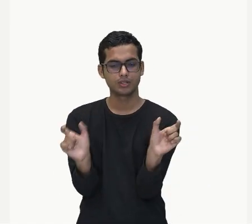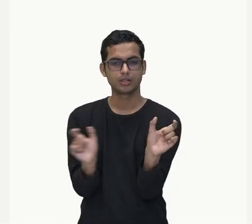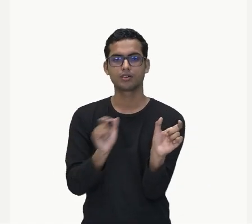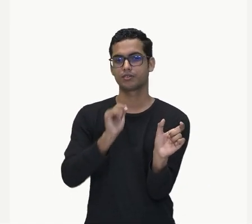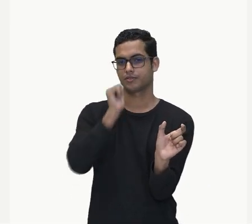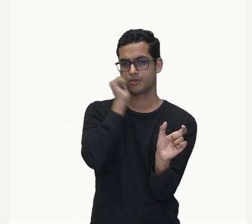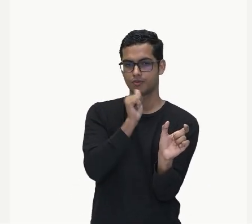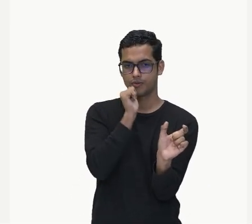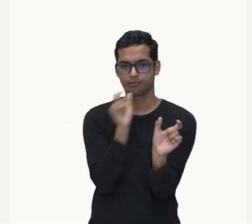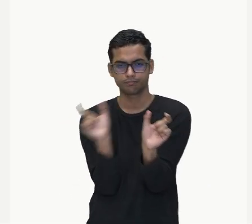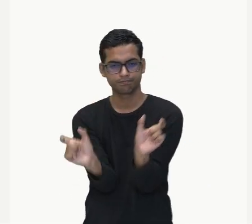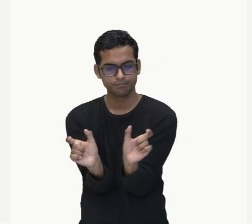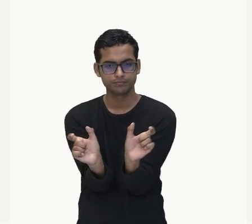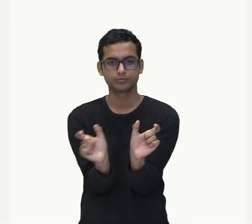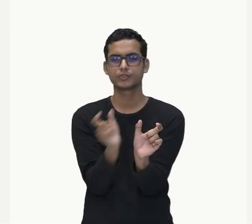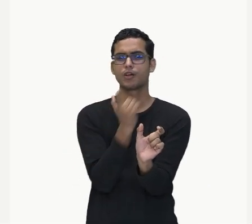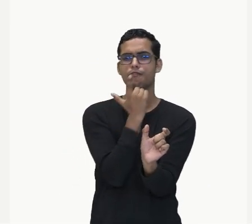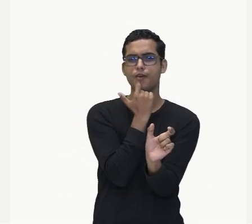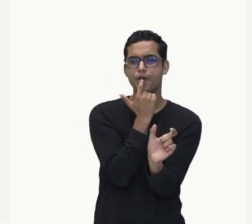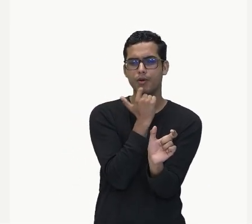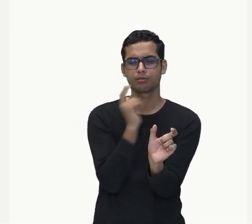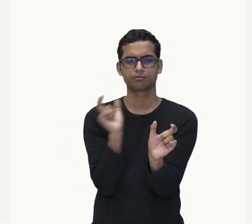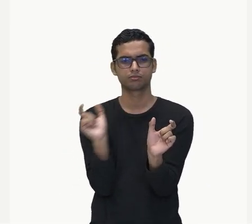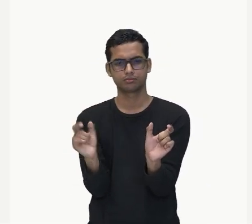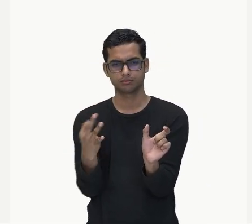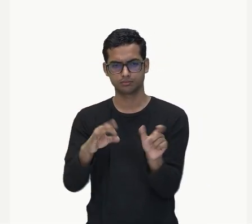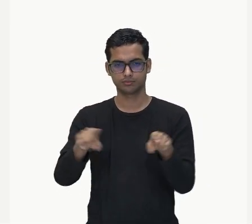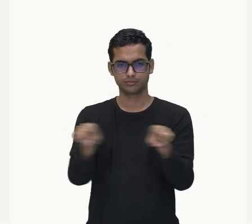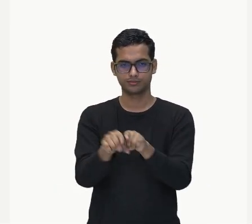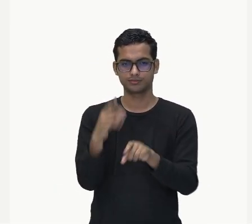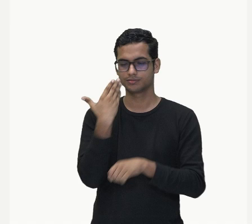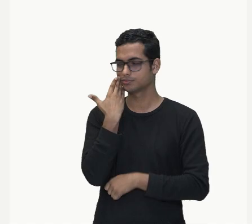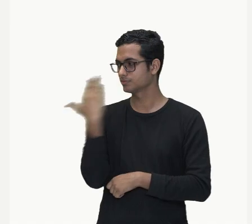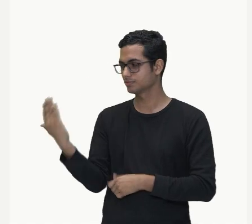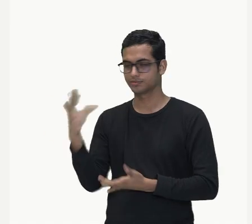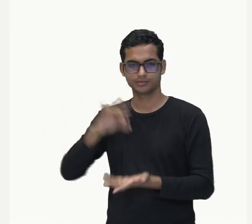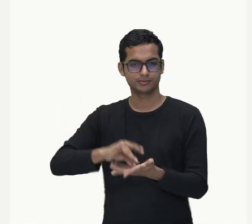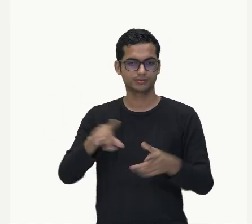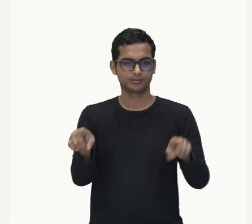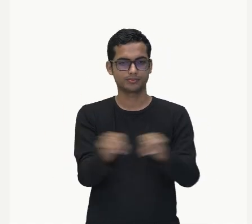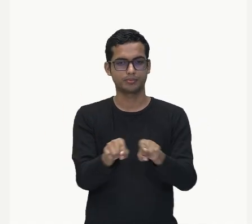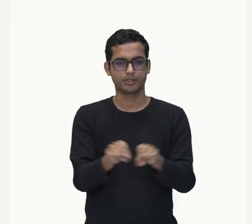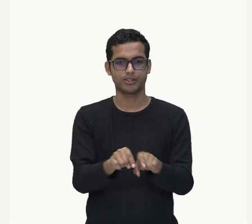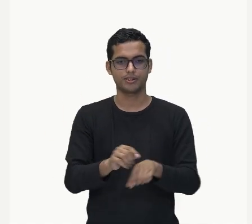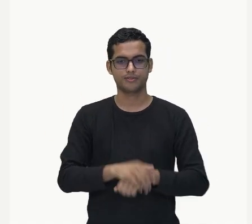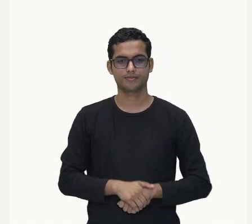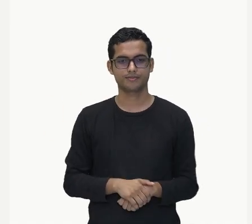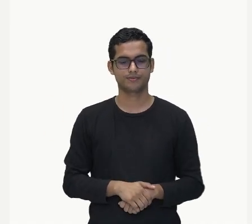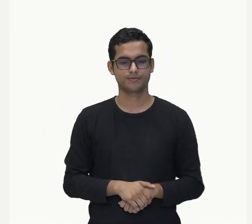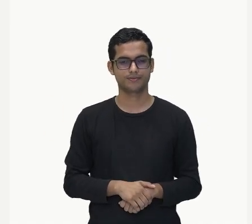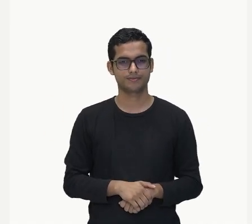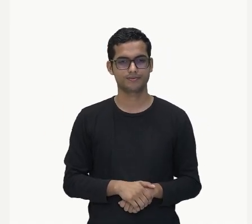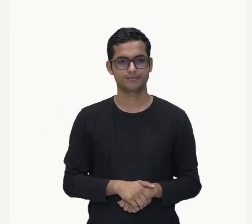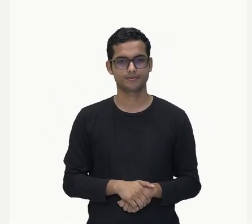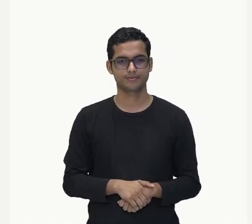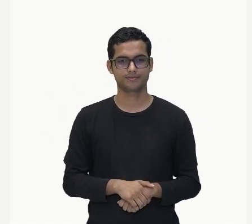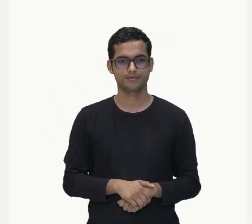Mas, eu posso utilizar também no